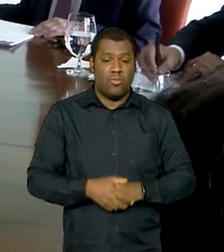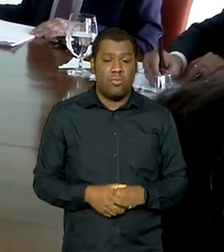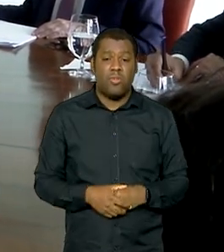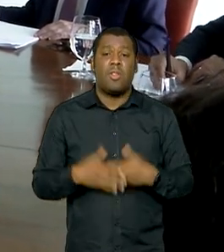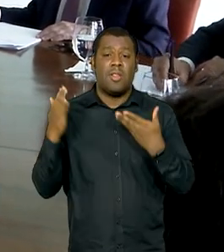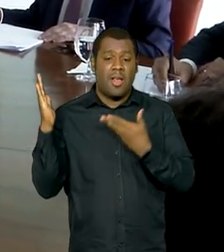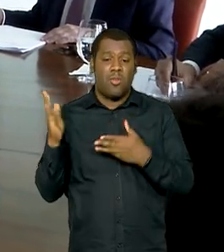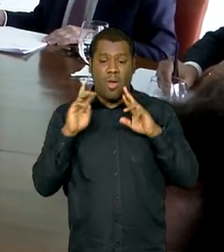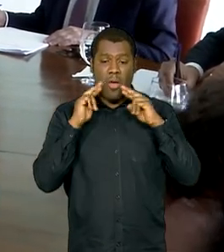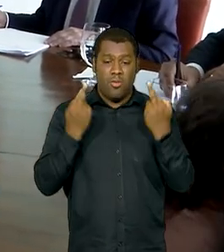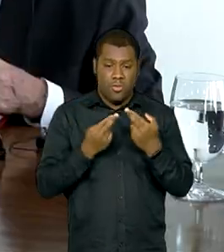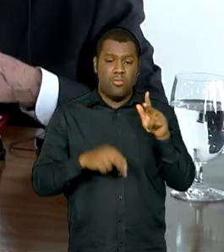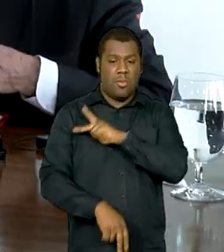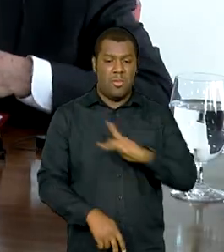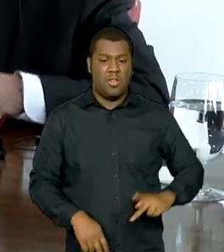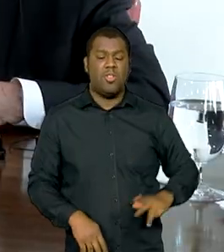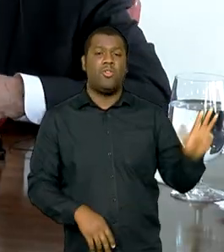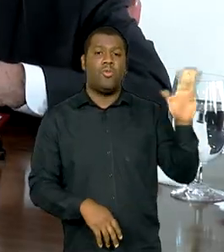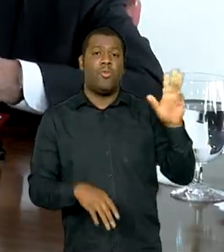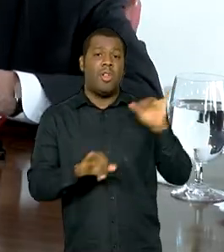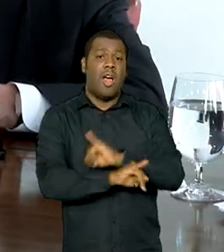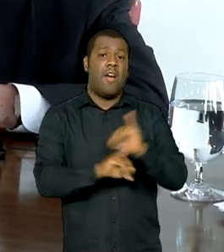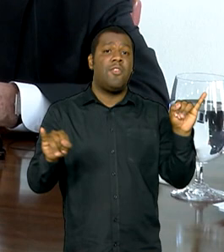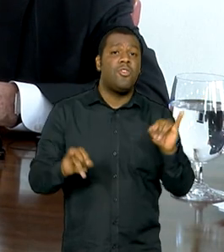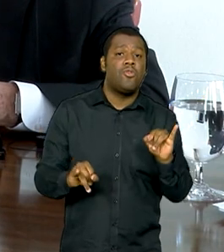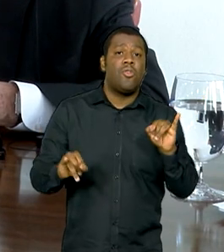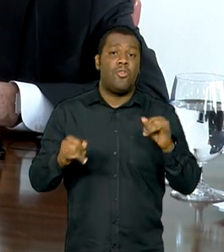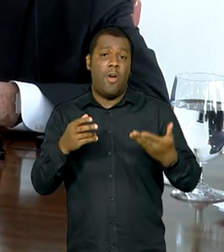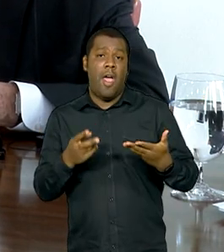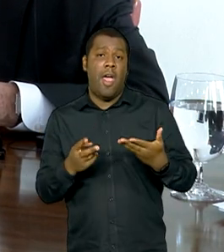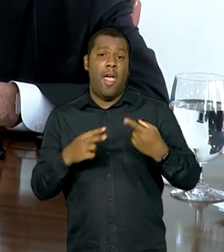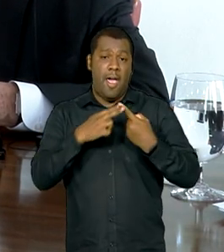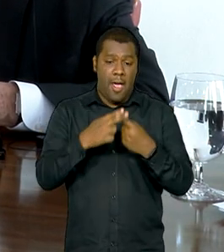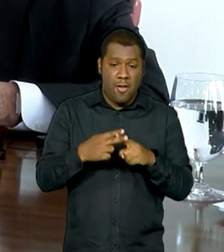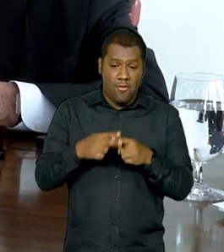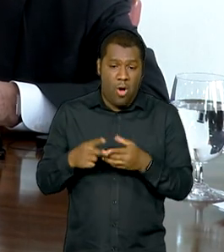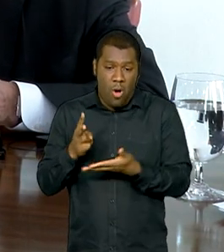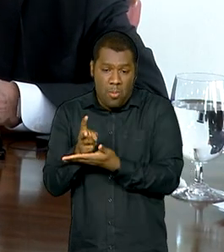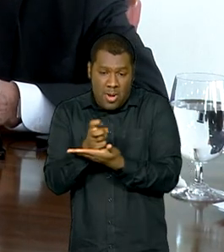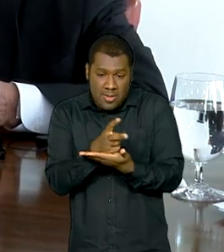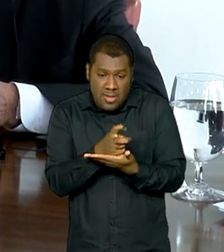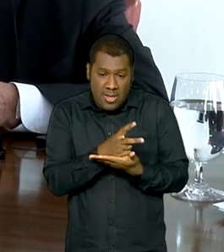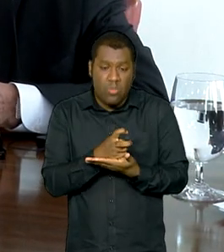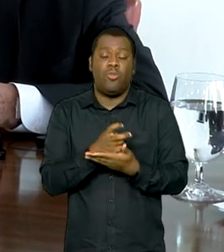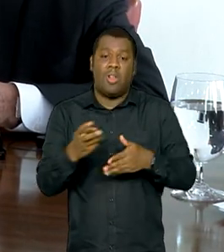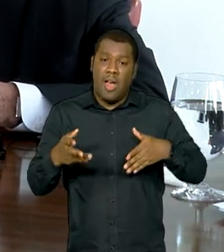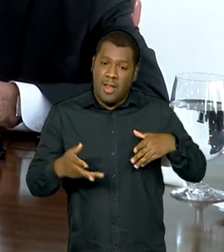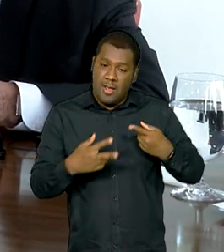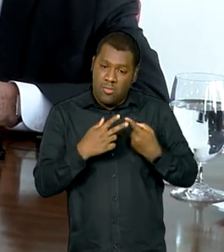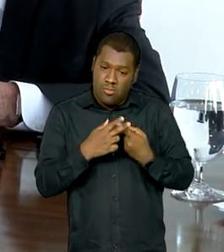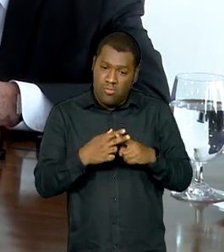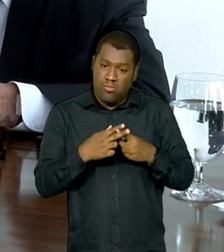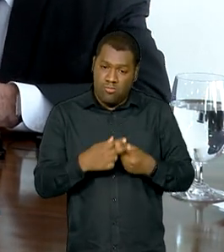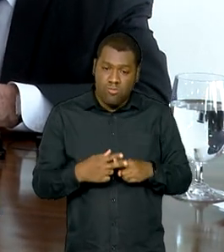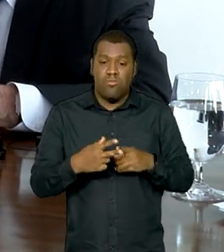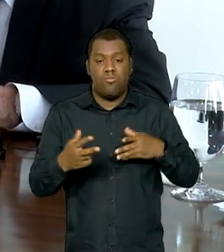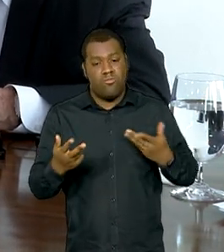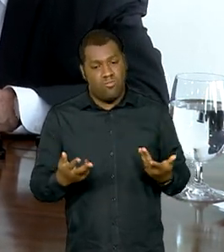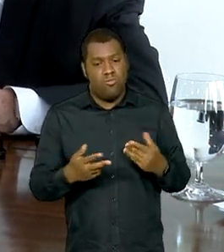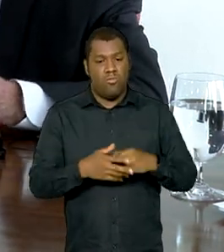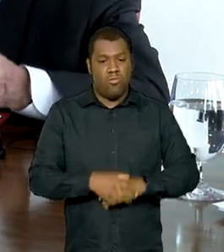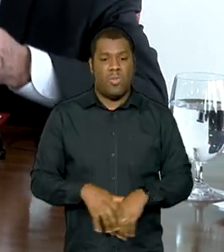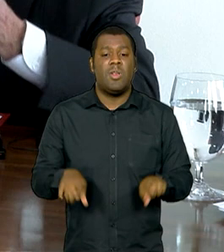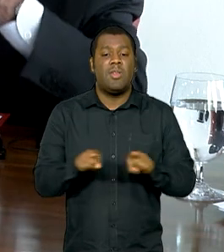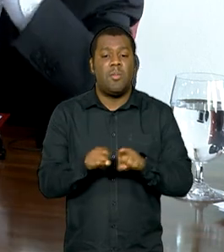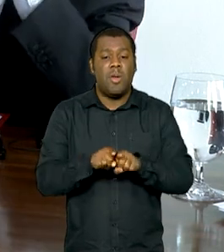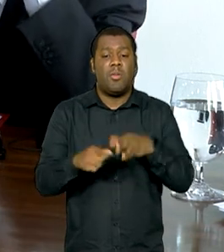encontro, Lula destacou a aprovação da reforma tributária e a melhora do ambiente de negócios no Brasil e o papel da indústria